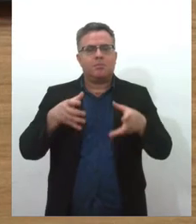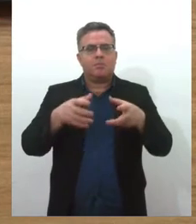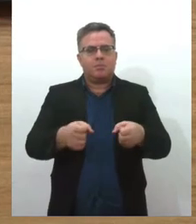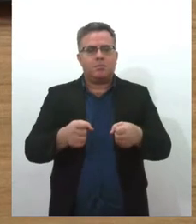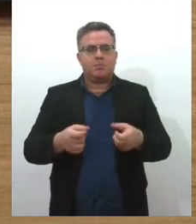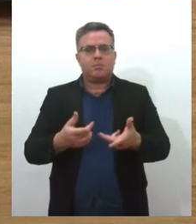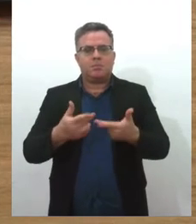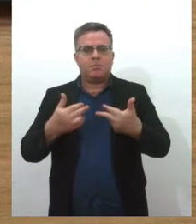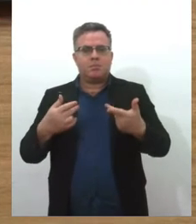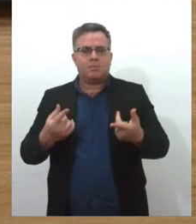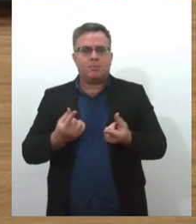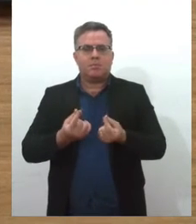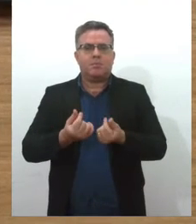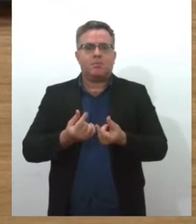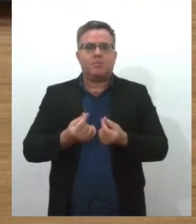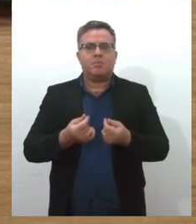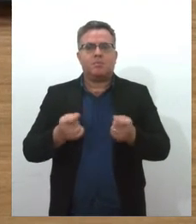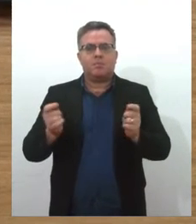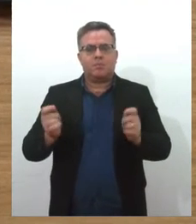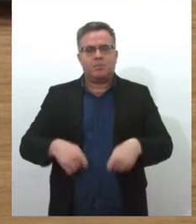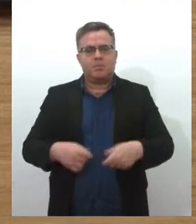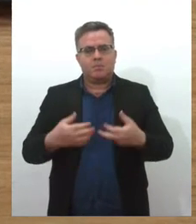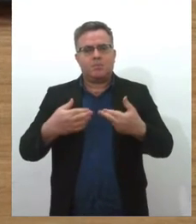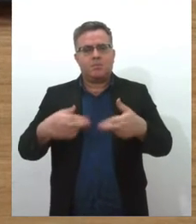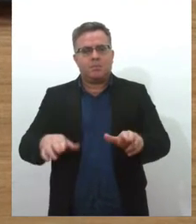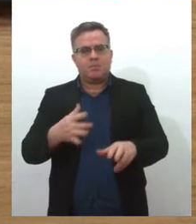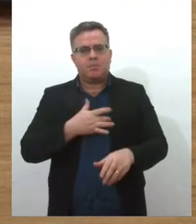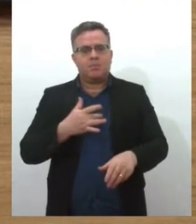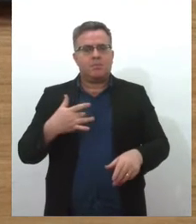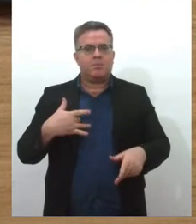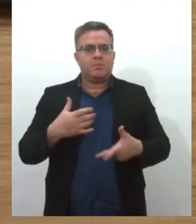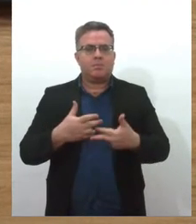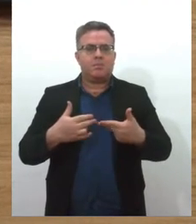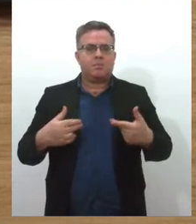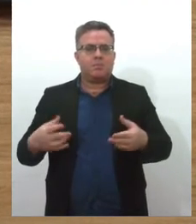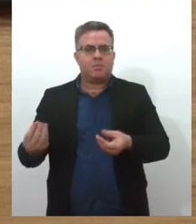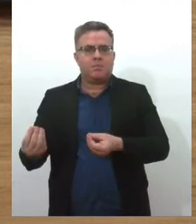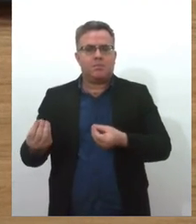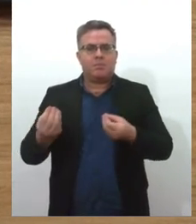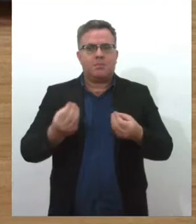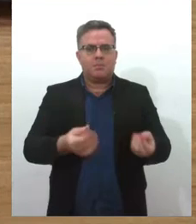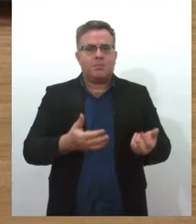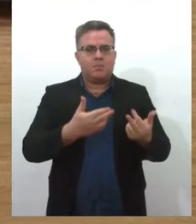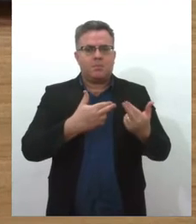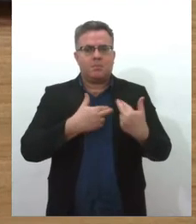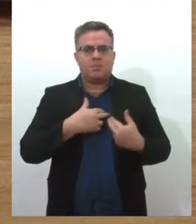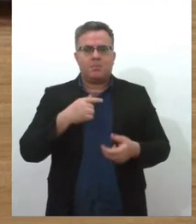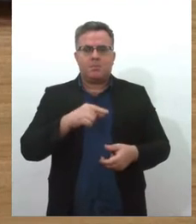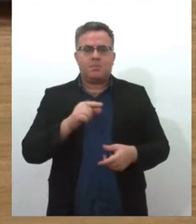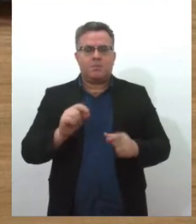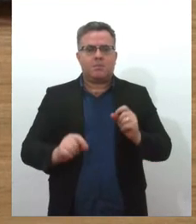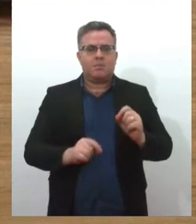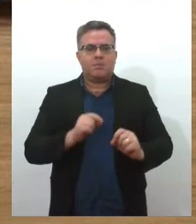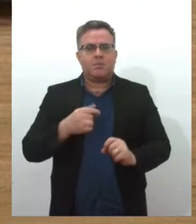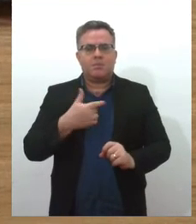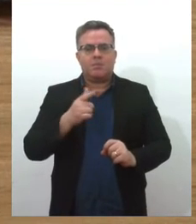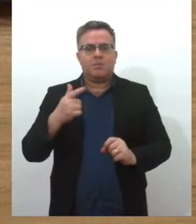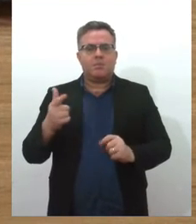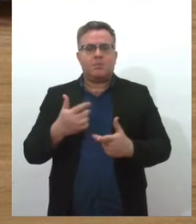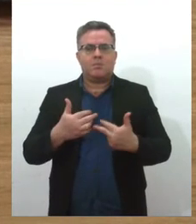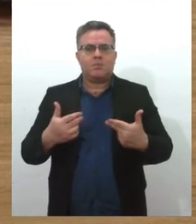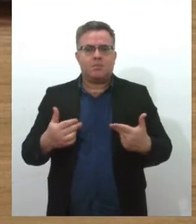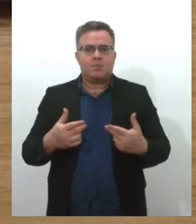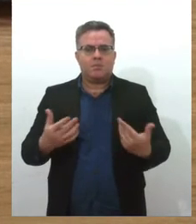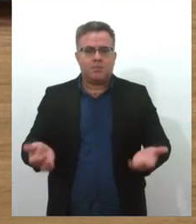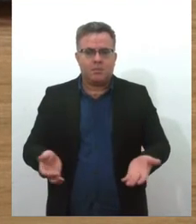ou valores, além de procedimentos de saúde, como transferência para a unidade de terapia intensiva, entre outras questões.